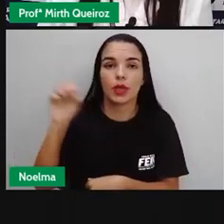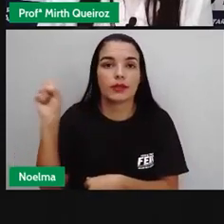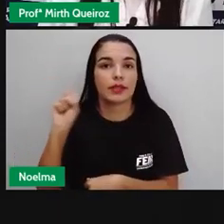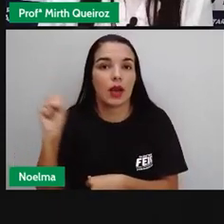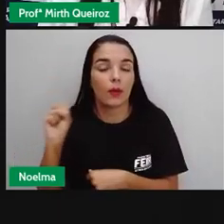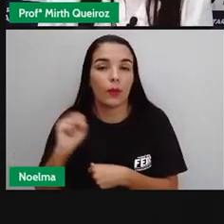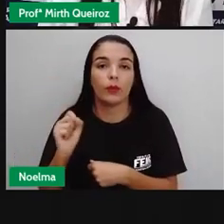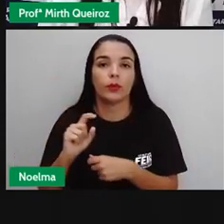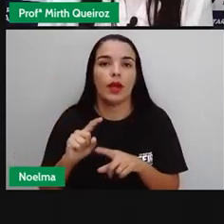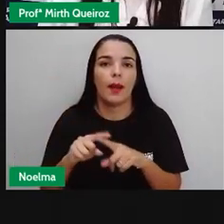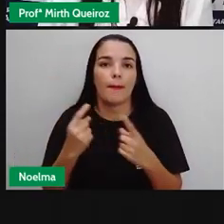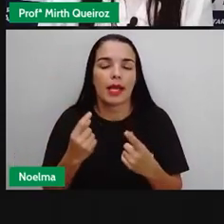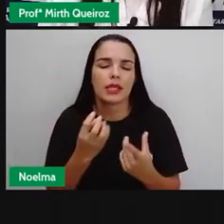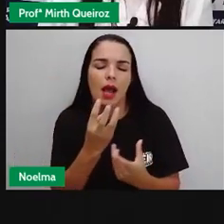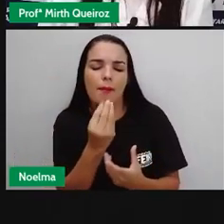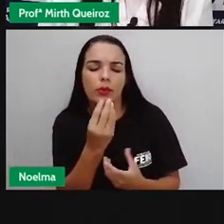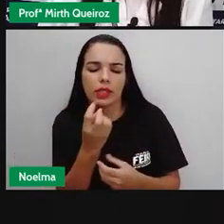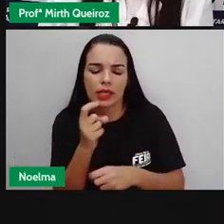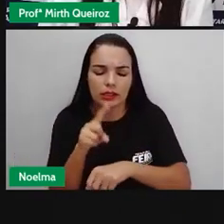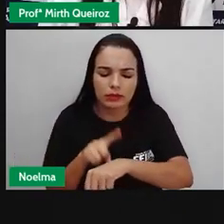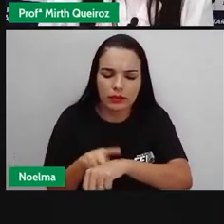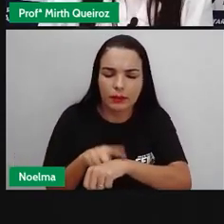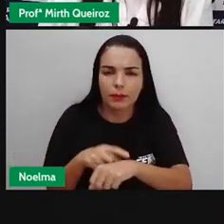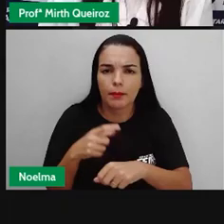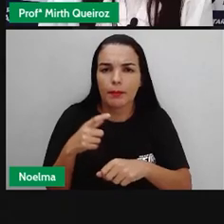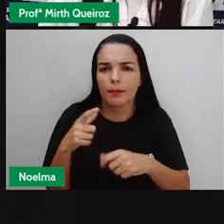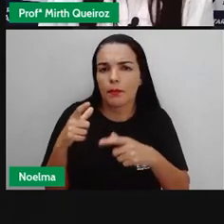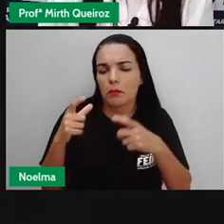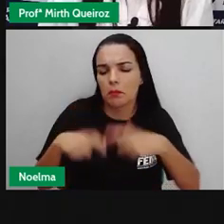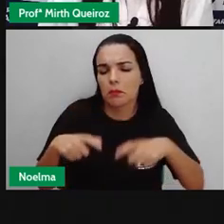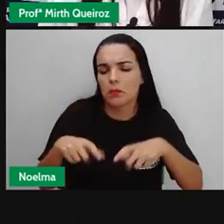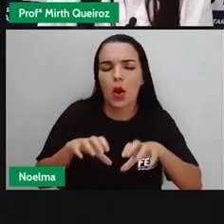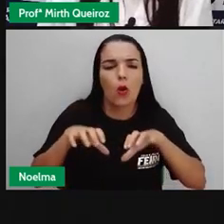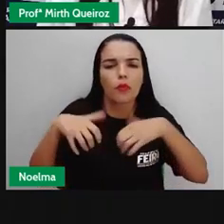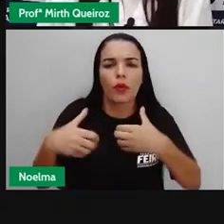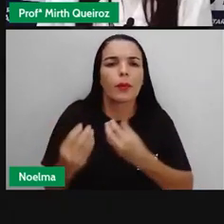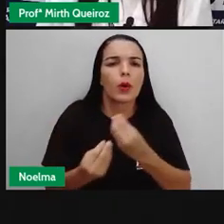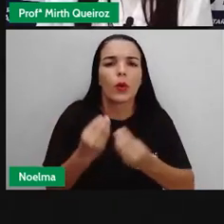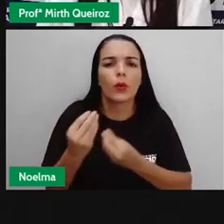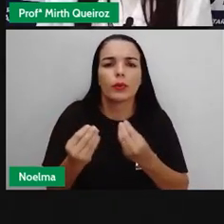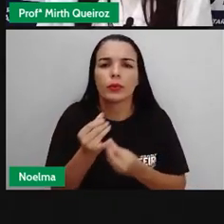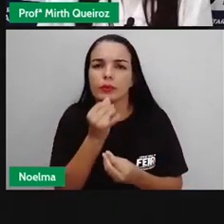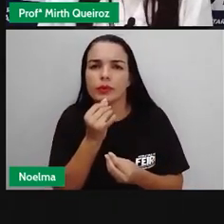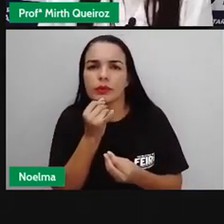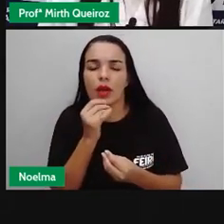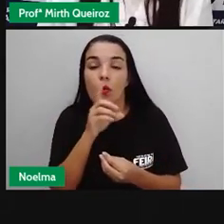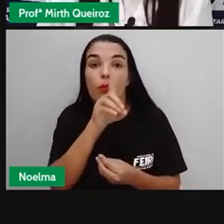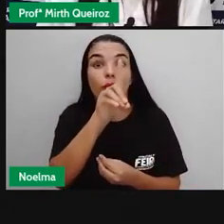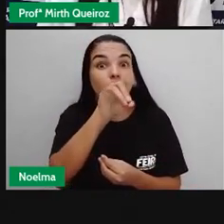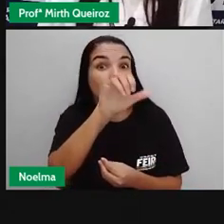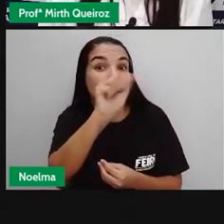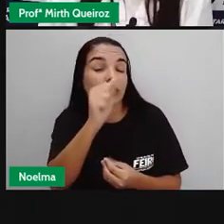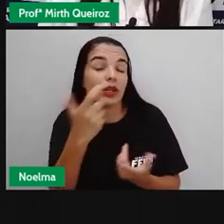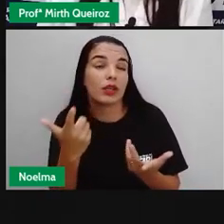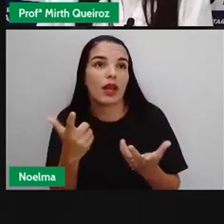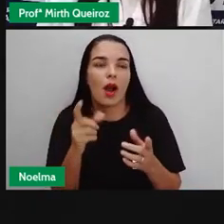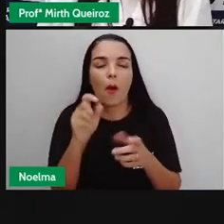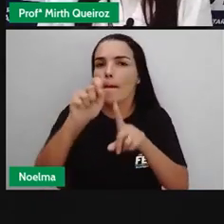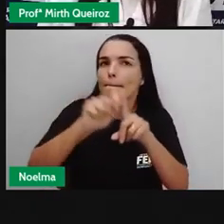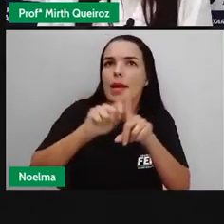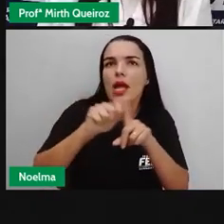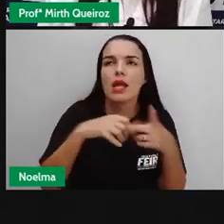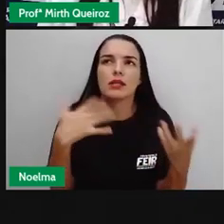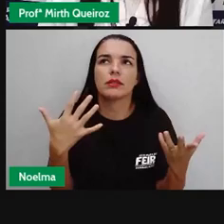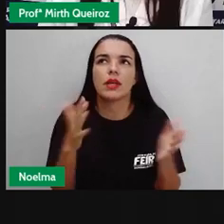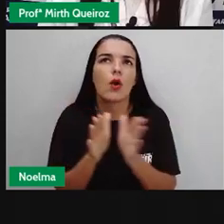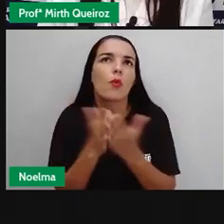e muitas vezes a gente precisa marcar o tempo de outra forma. A gente precisa marcar qual é o dia, qual é o mês, qual